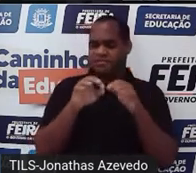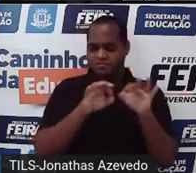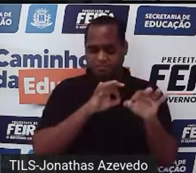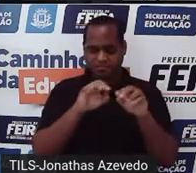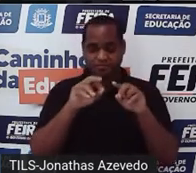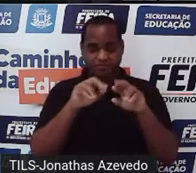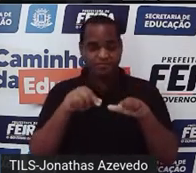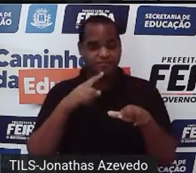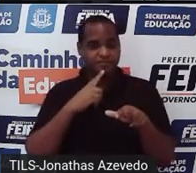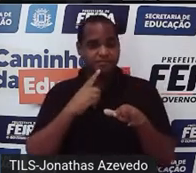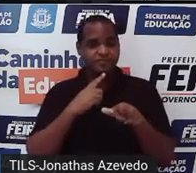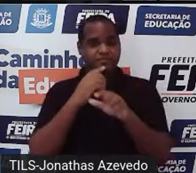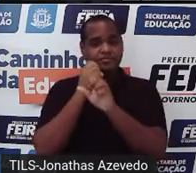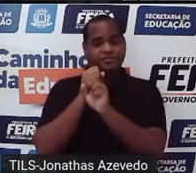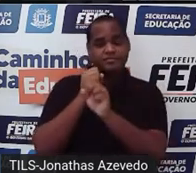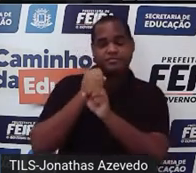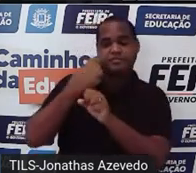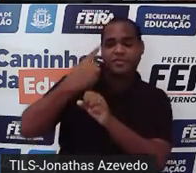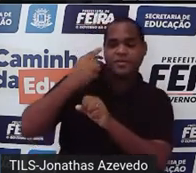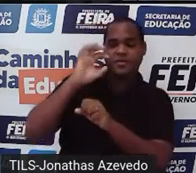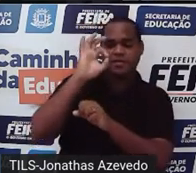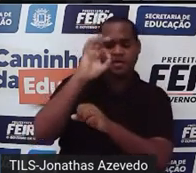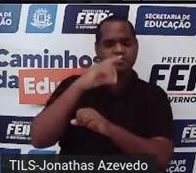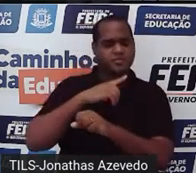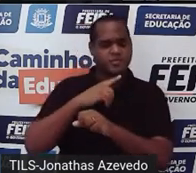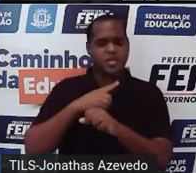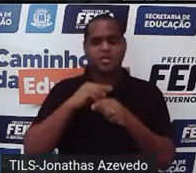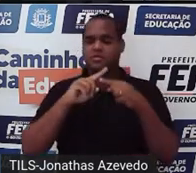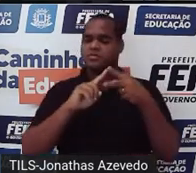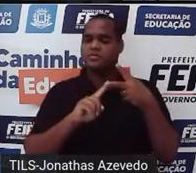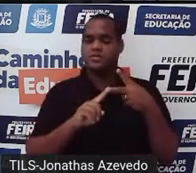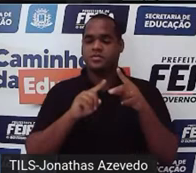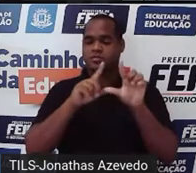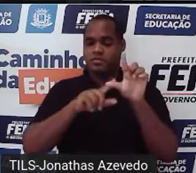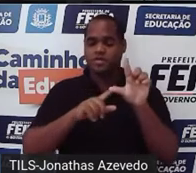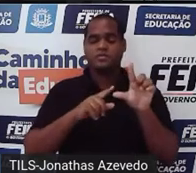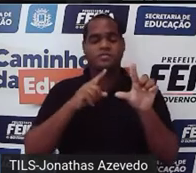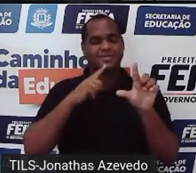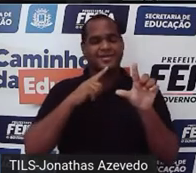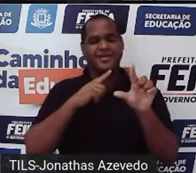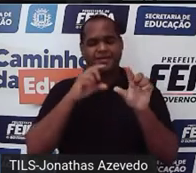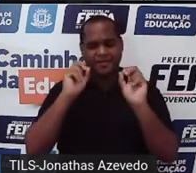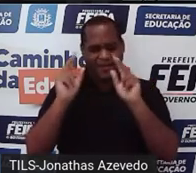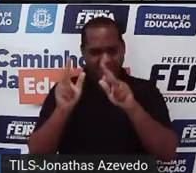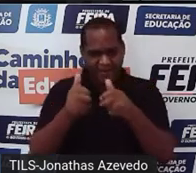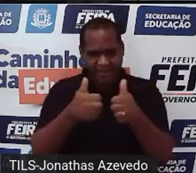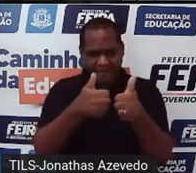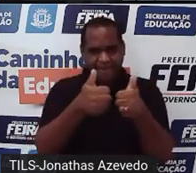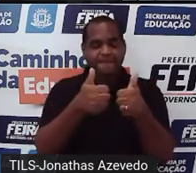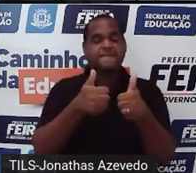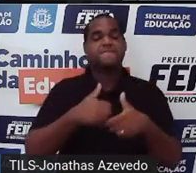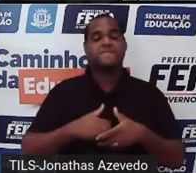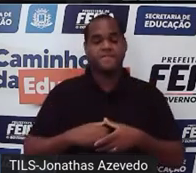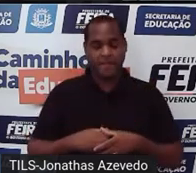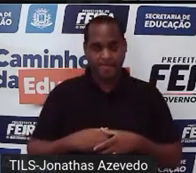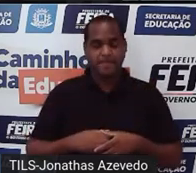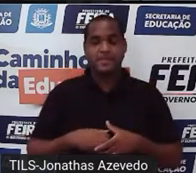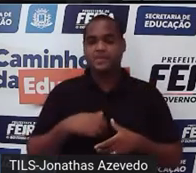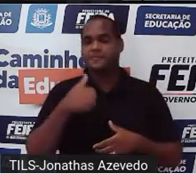sistema de equação do primeiro grau que tem duas incógnitas, tá bom? Bom,